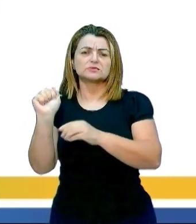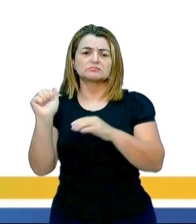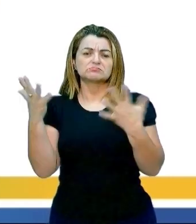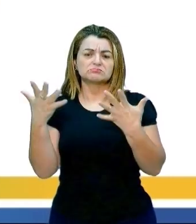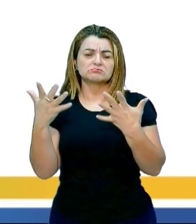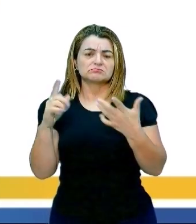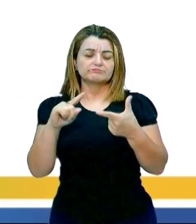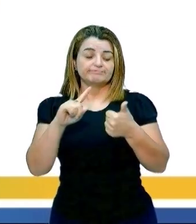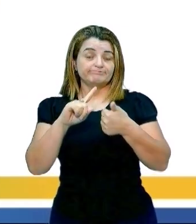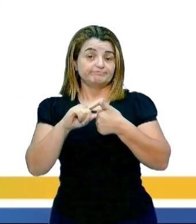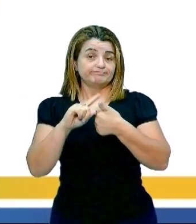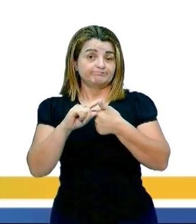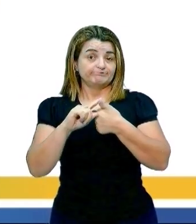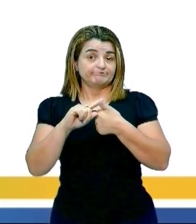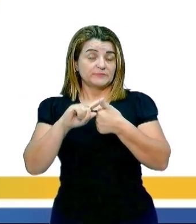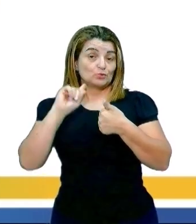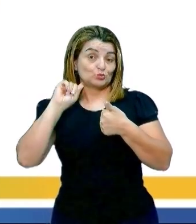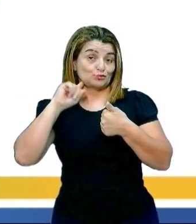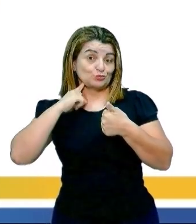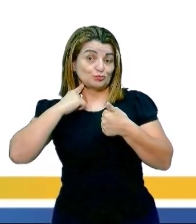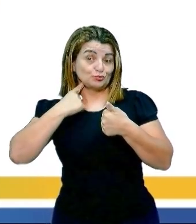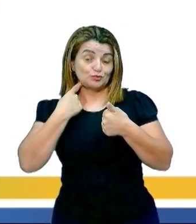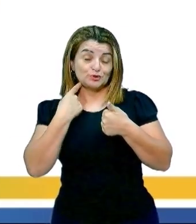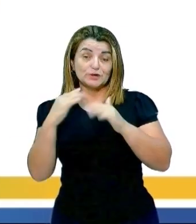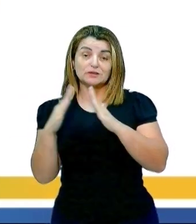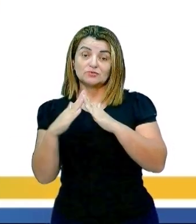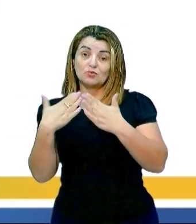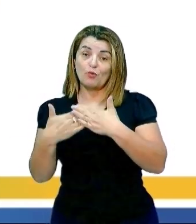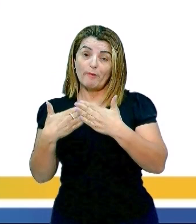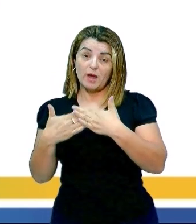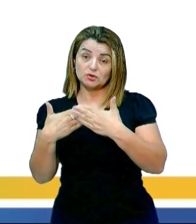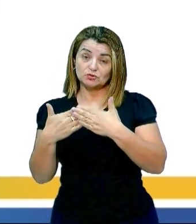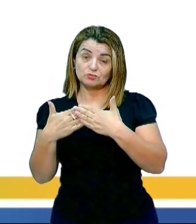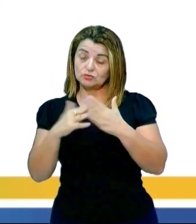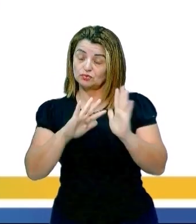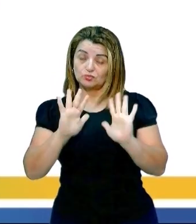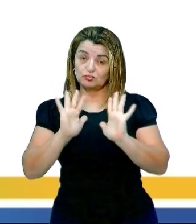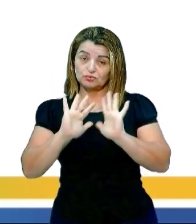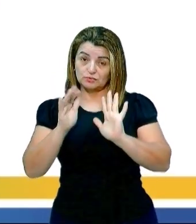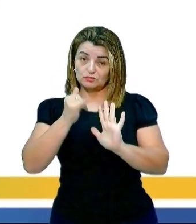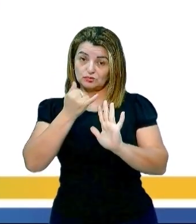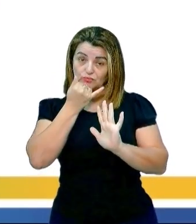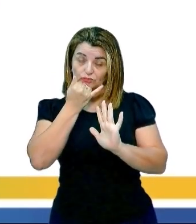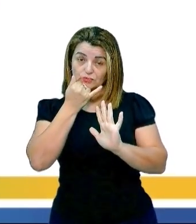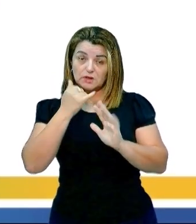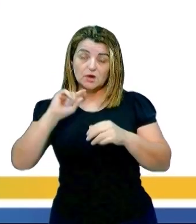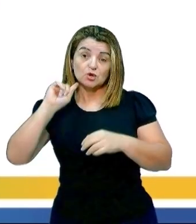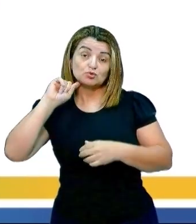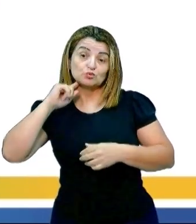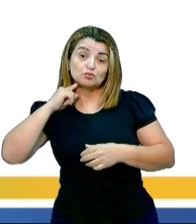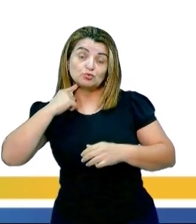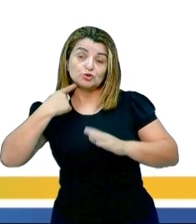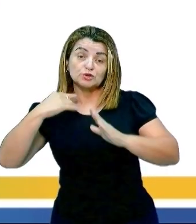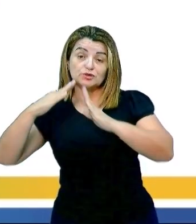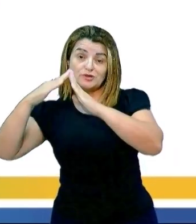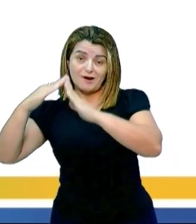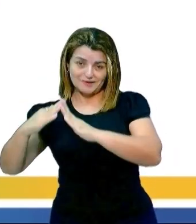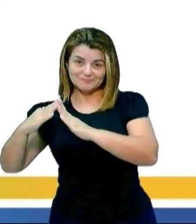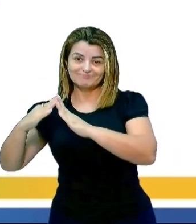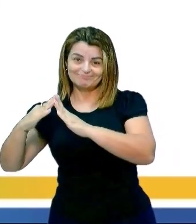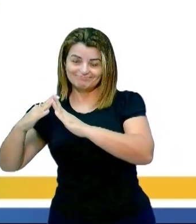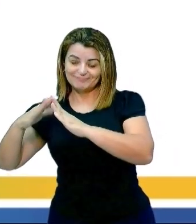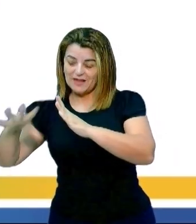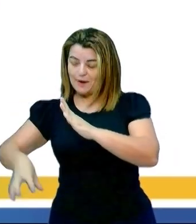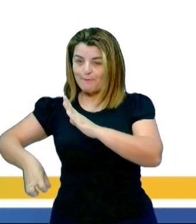Resíduos domésticos. Vamos pensar em nós? Resíduos domésticos. Nós lançamos lixo